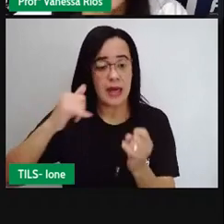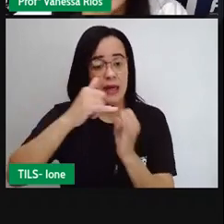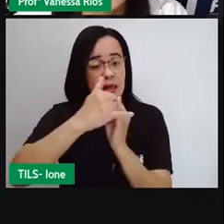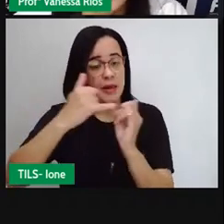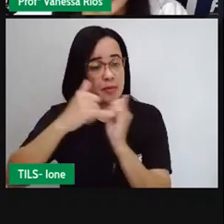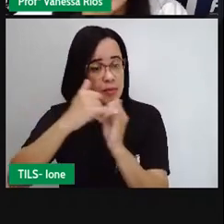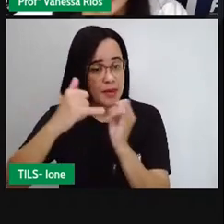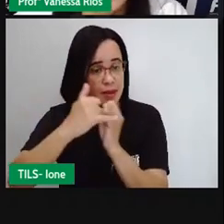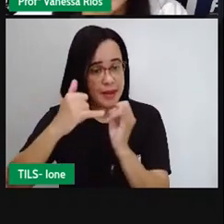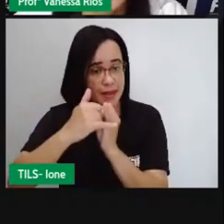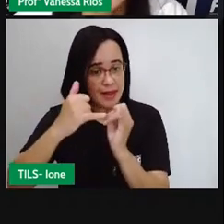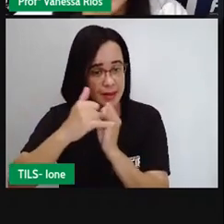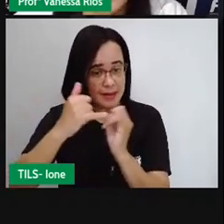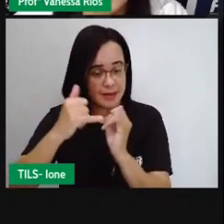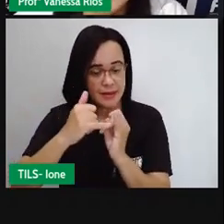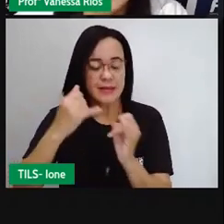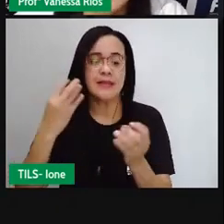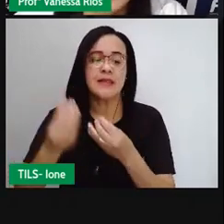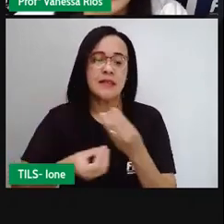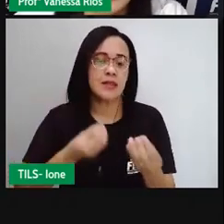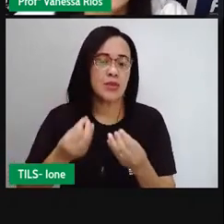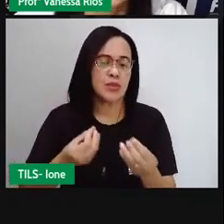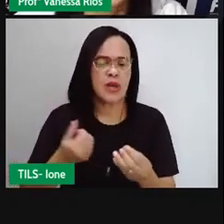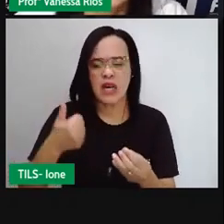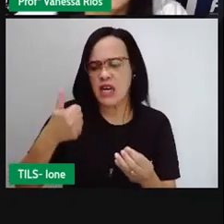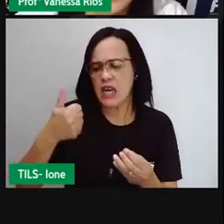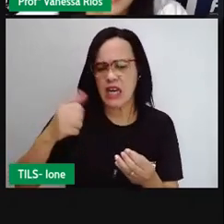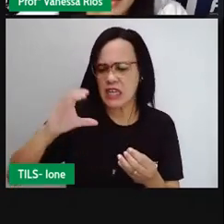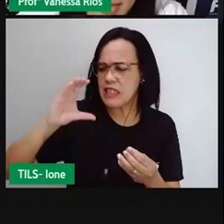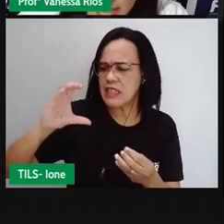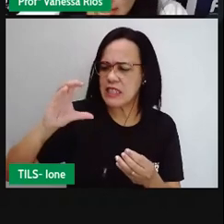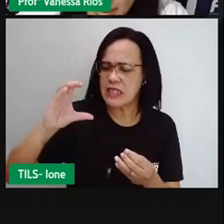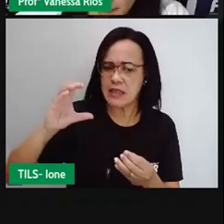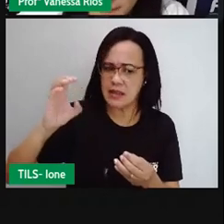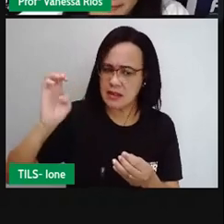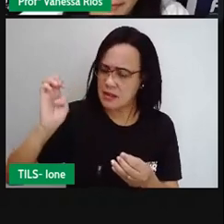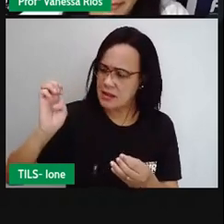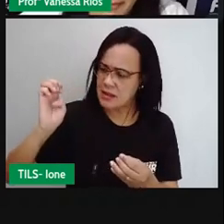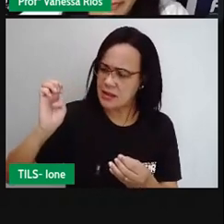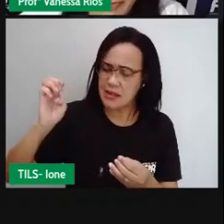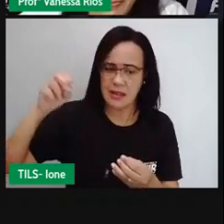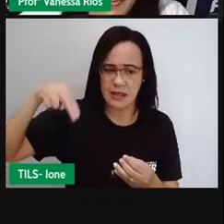que eu tenho que fazer é saber quanto é uma centena e meia